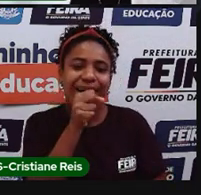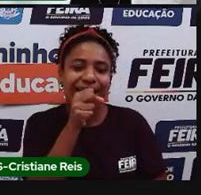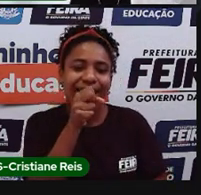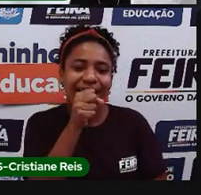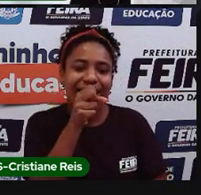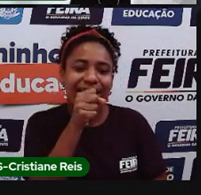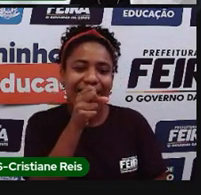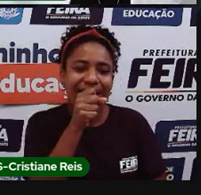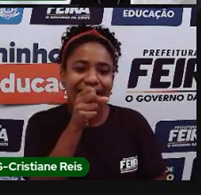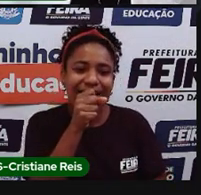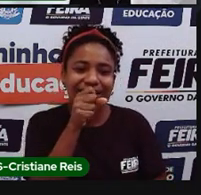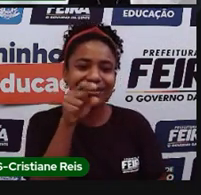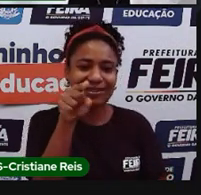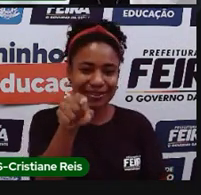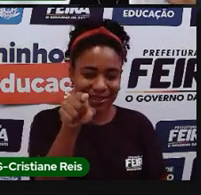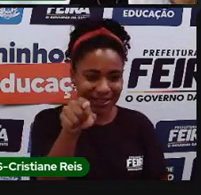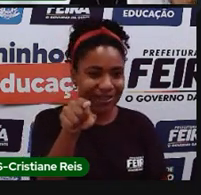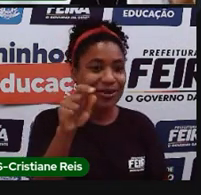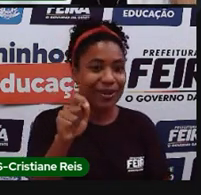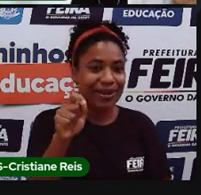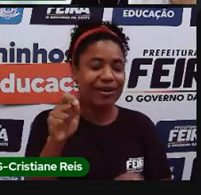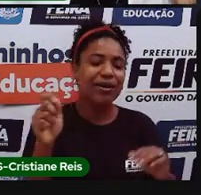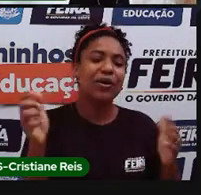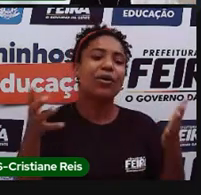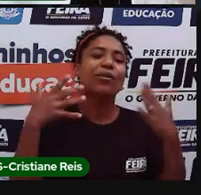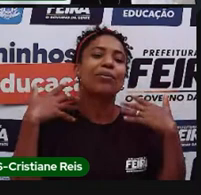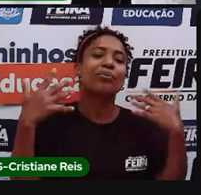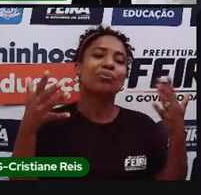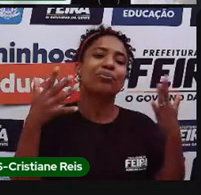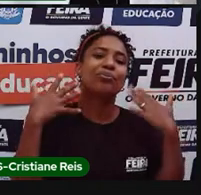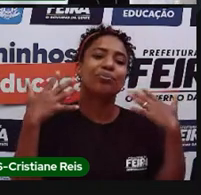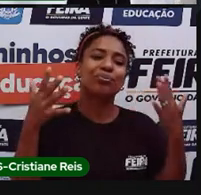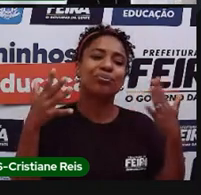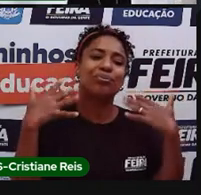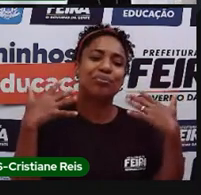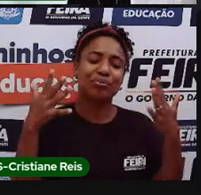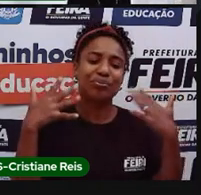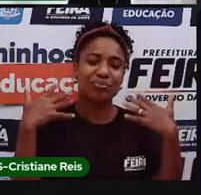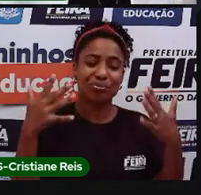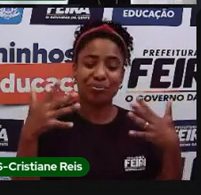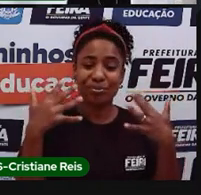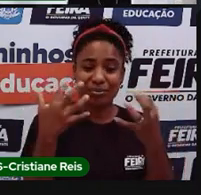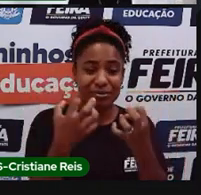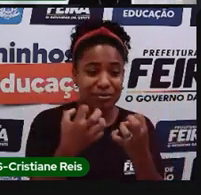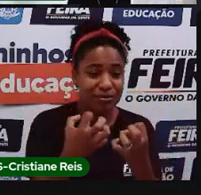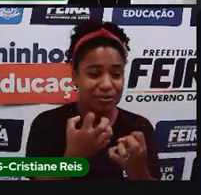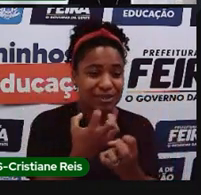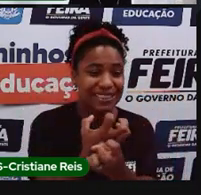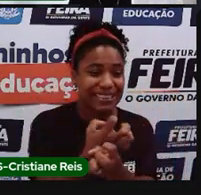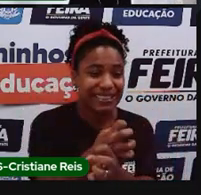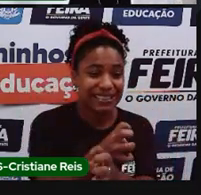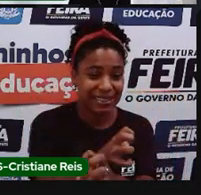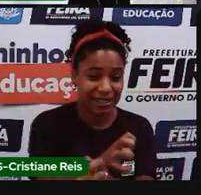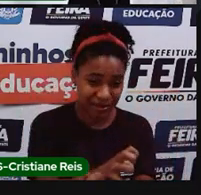O próprio nome também ali já vai dando a ideia para a gente que é um local seco. Percebam que o que está aqui no mapa são